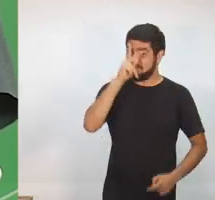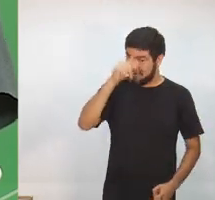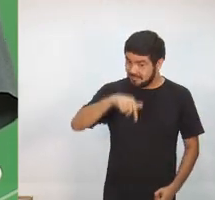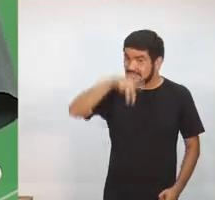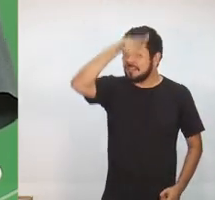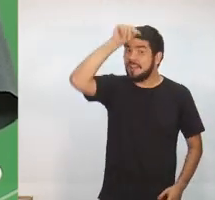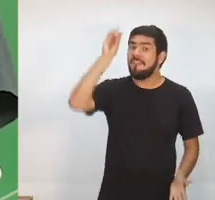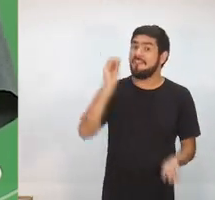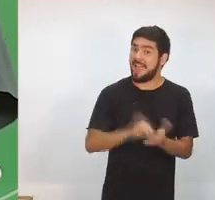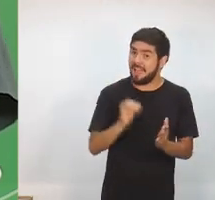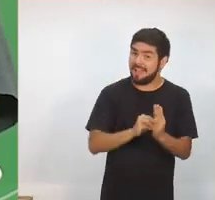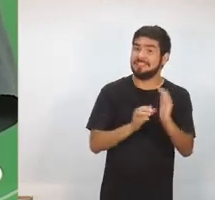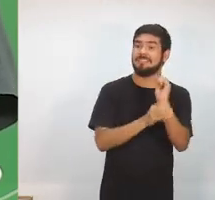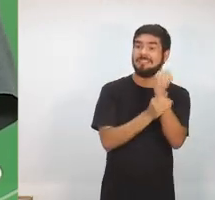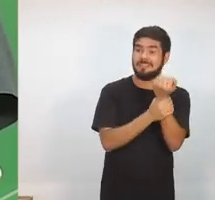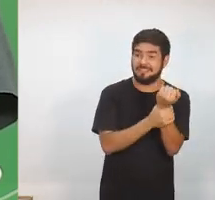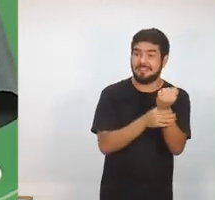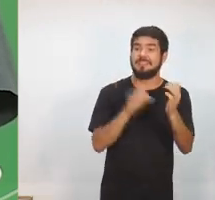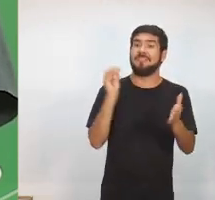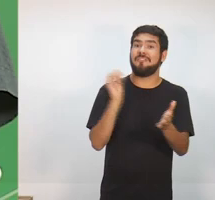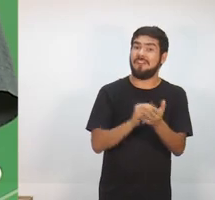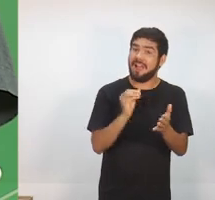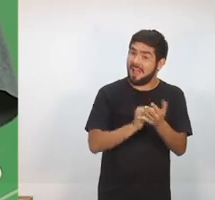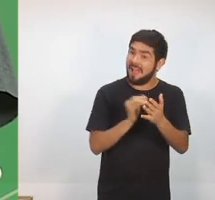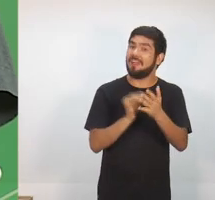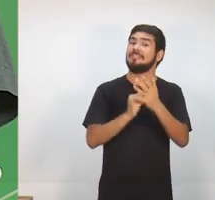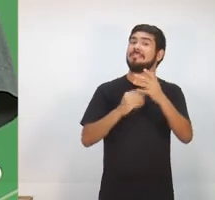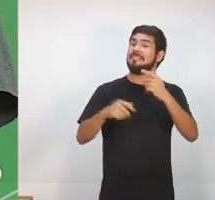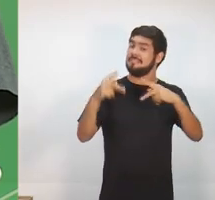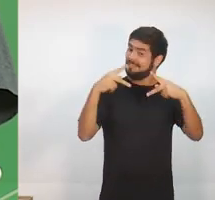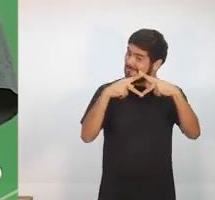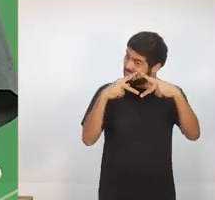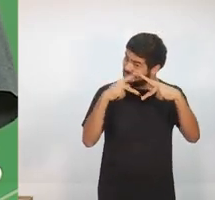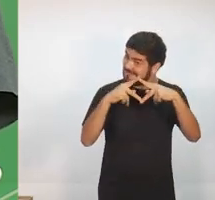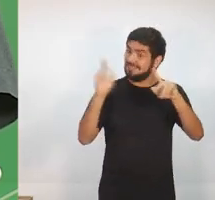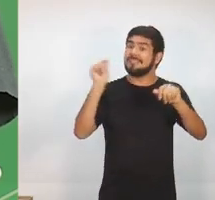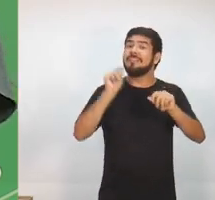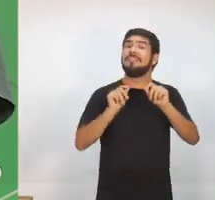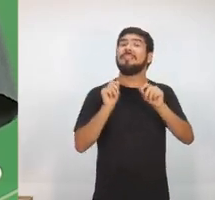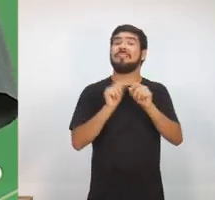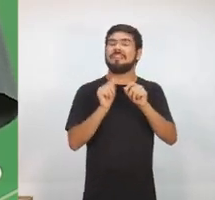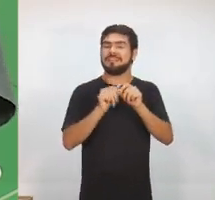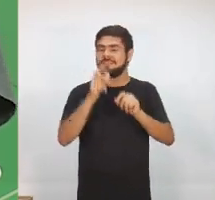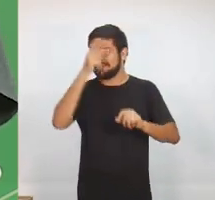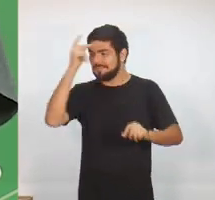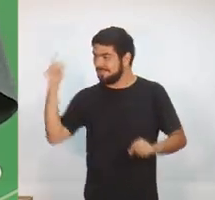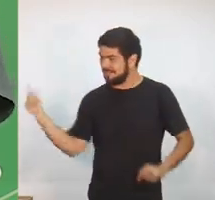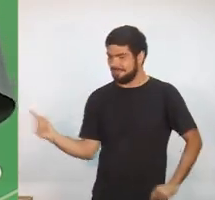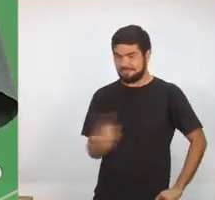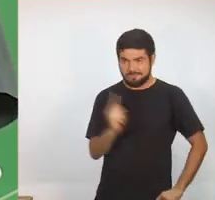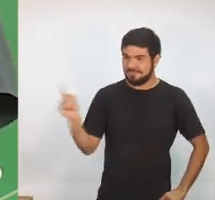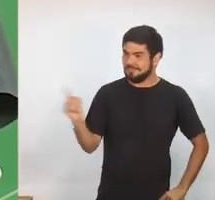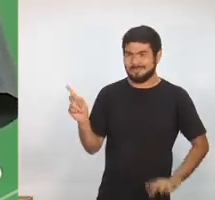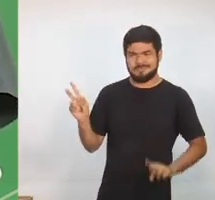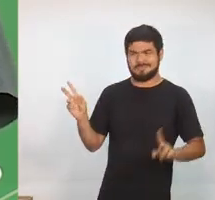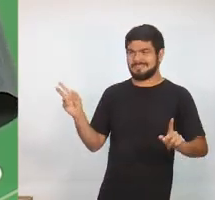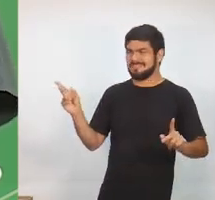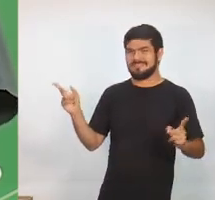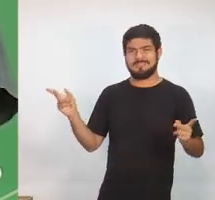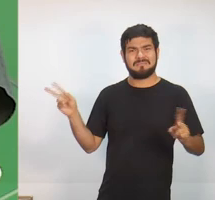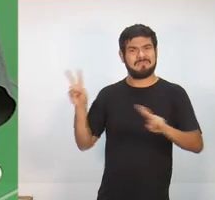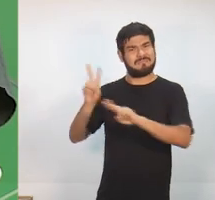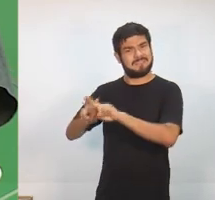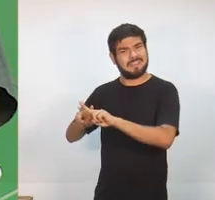falta de segurança, por falta de gestão, é que está fazendo com que essas situações, temos que criar presídios, botar as pessoas presas.